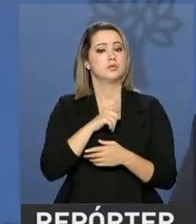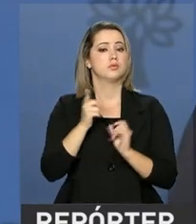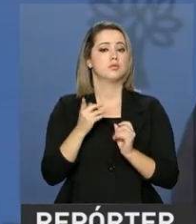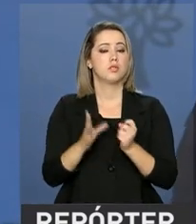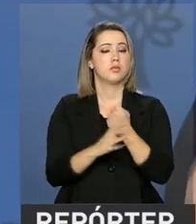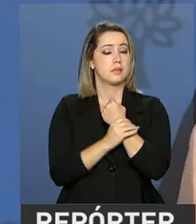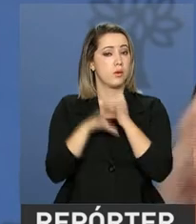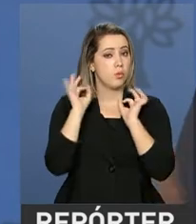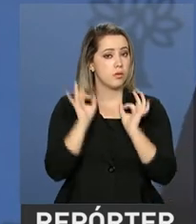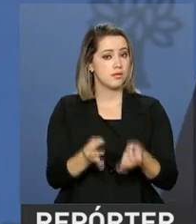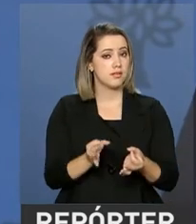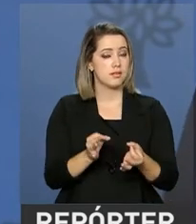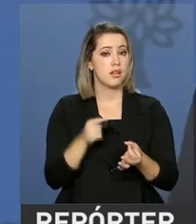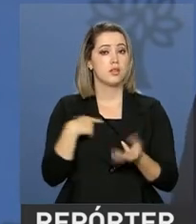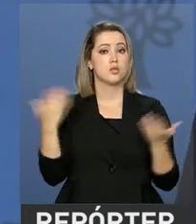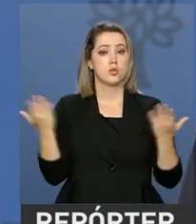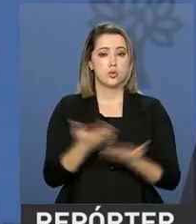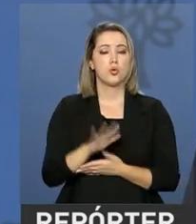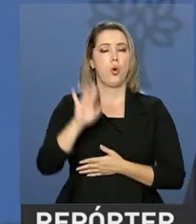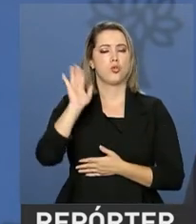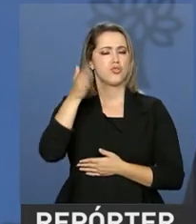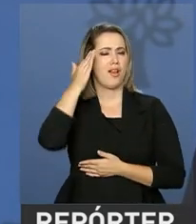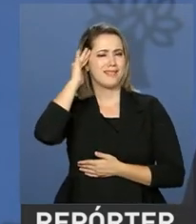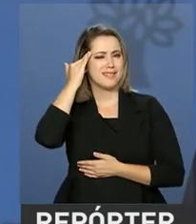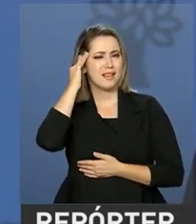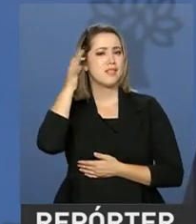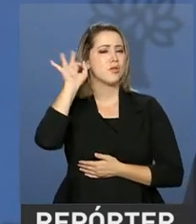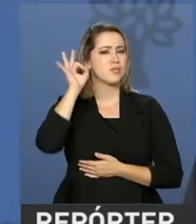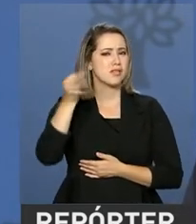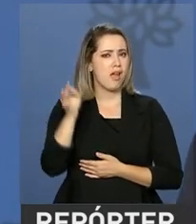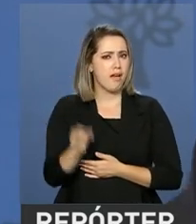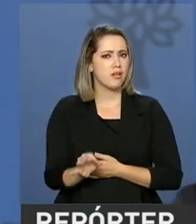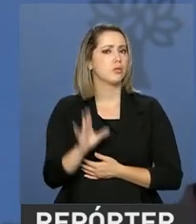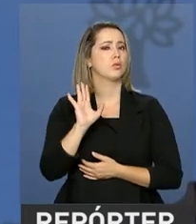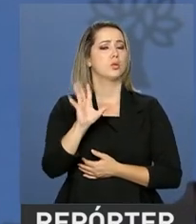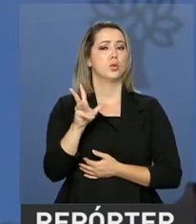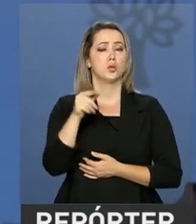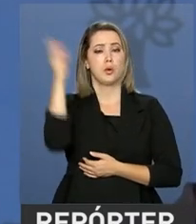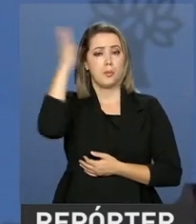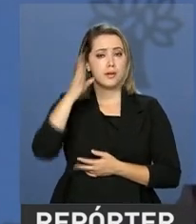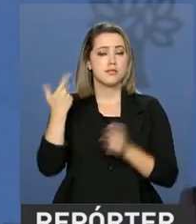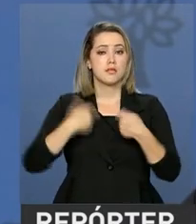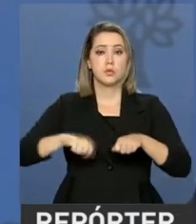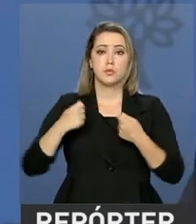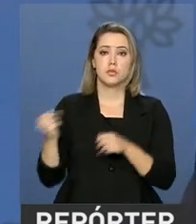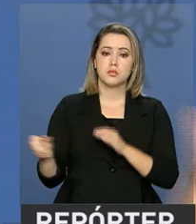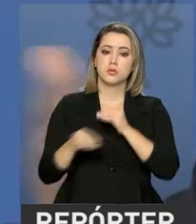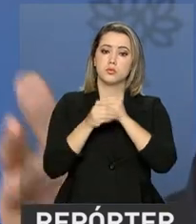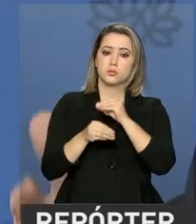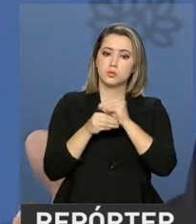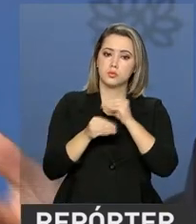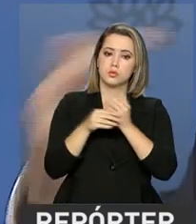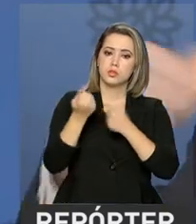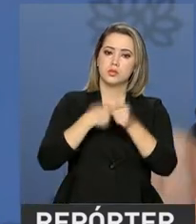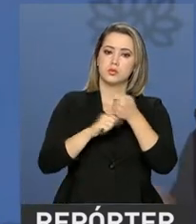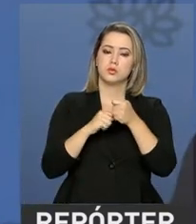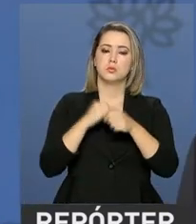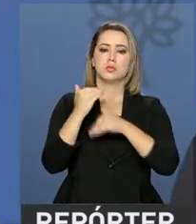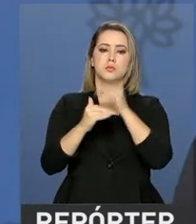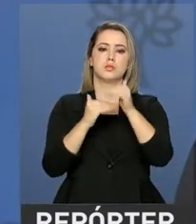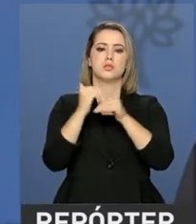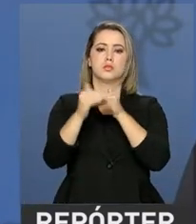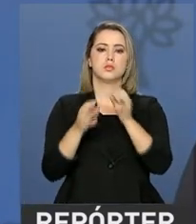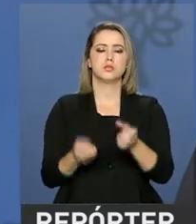segurança de que hoje está entendido de que o Brasil de fato precisa reformar a sua economia para crescer,